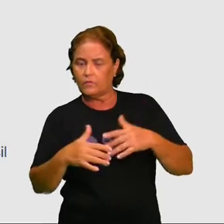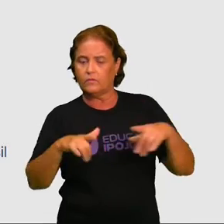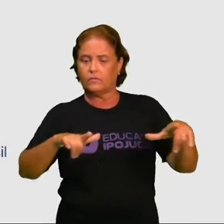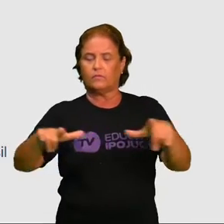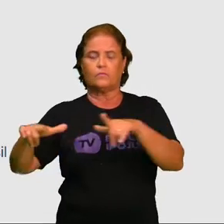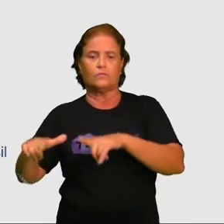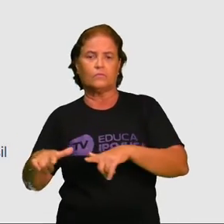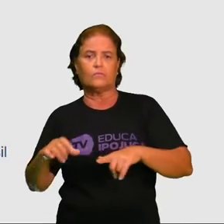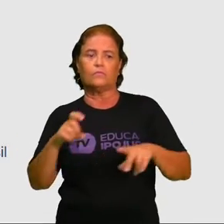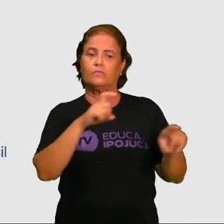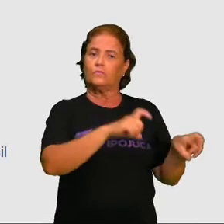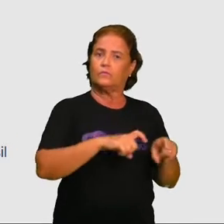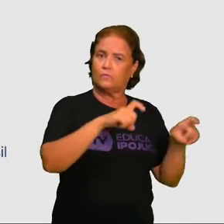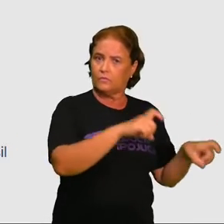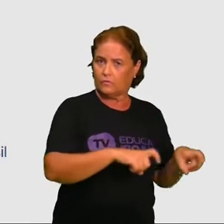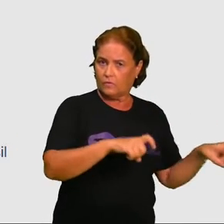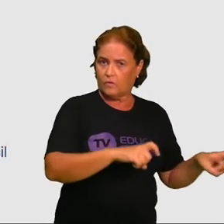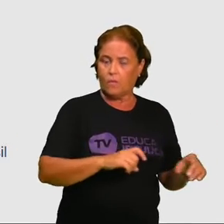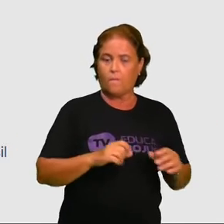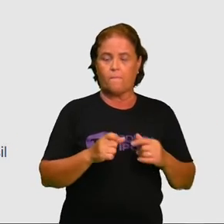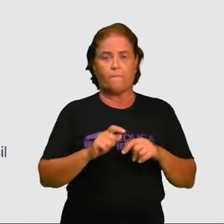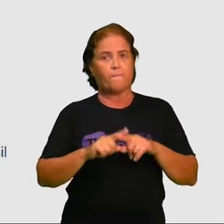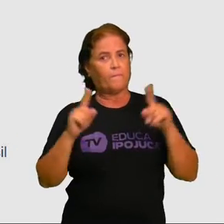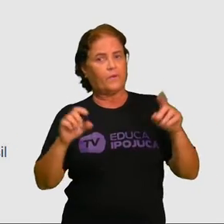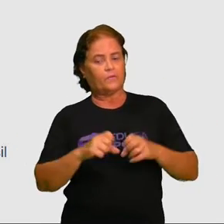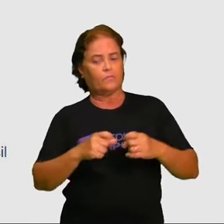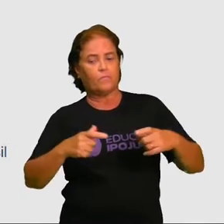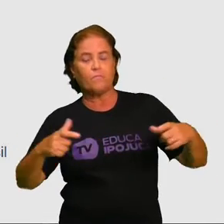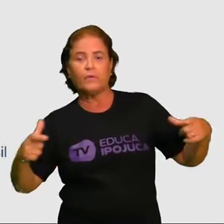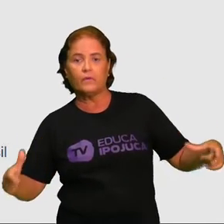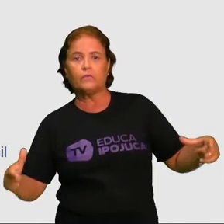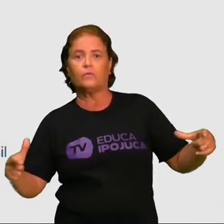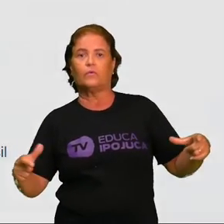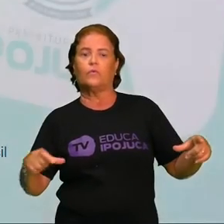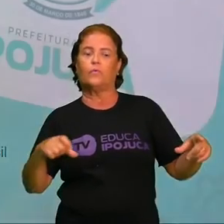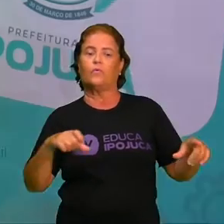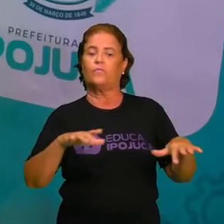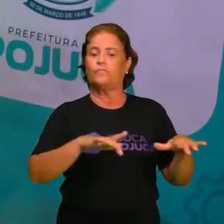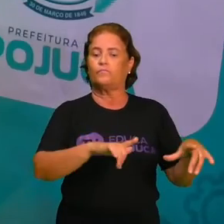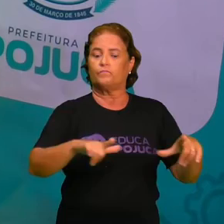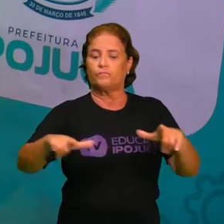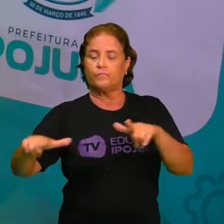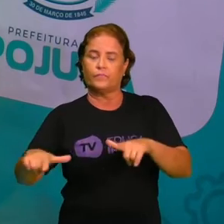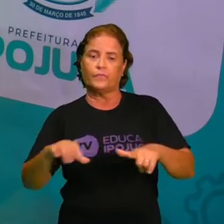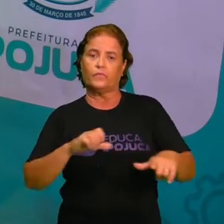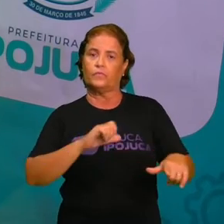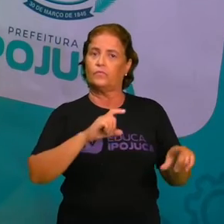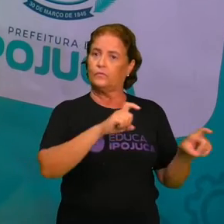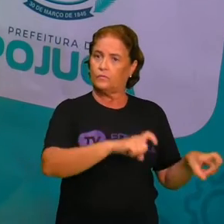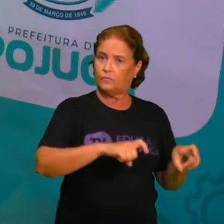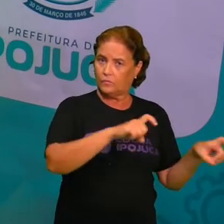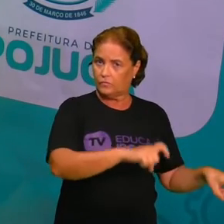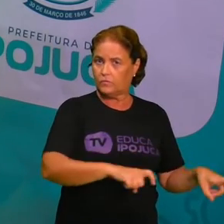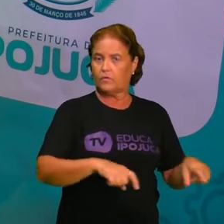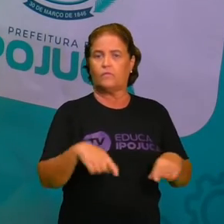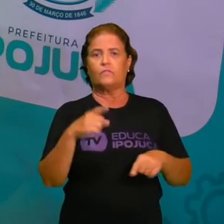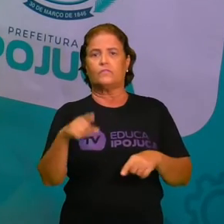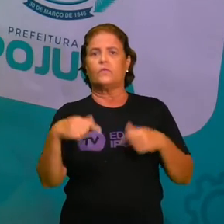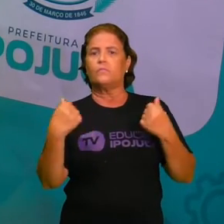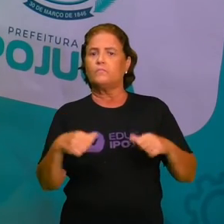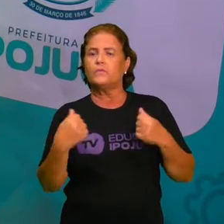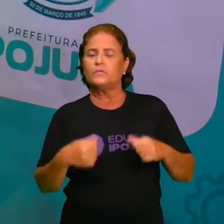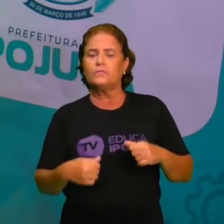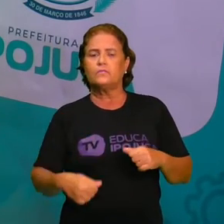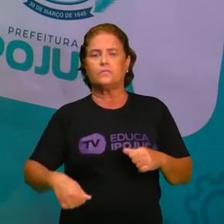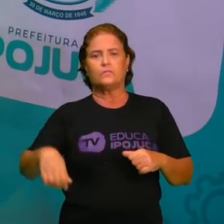territorial ocupada por zona rural. E aí eu gosto muito de ressaltar que vocês precisam sempre estar visualizando o mapa